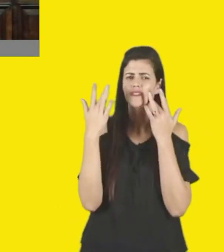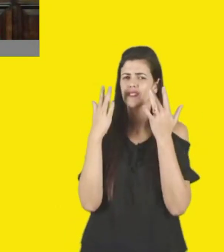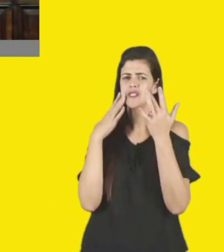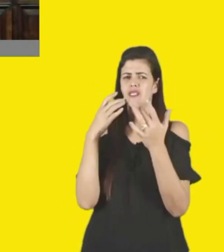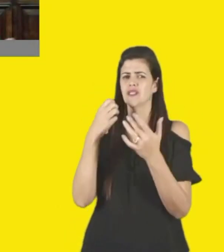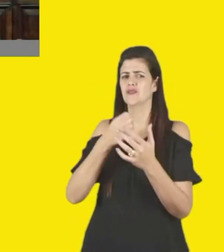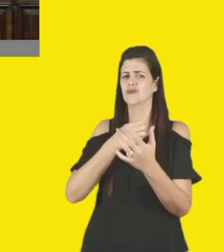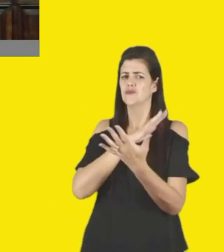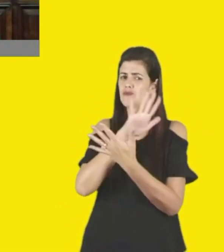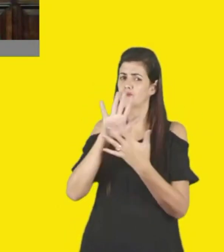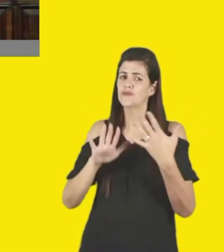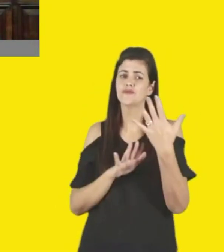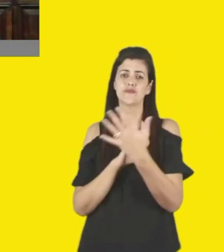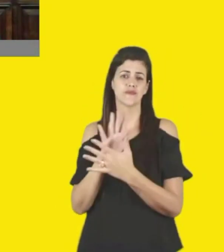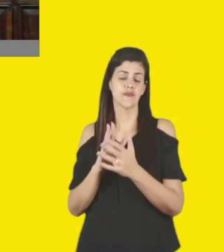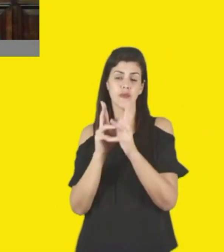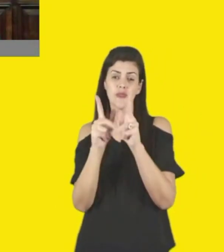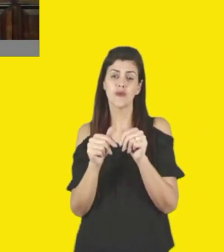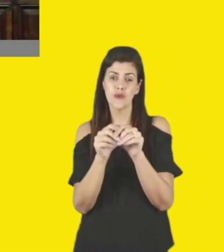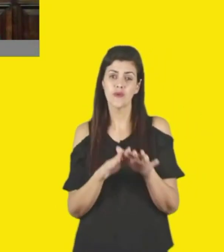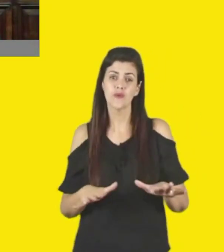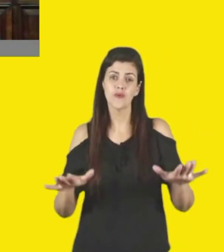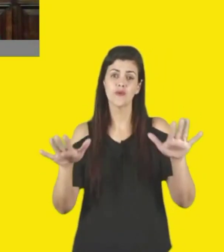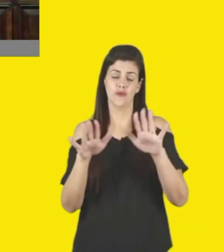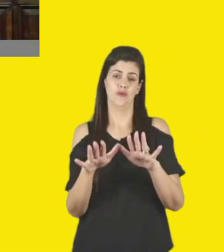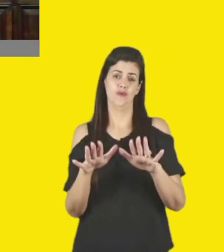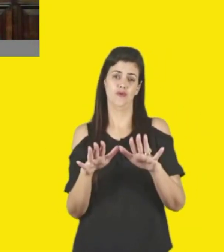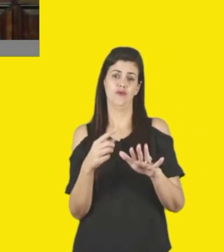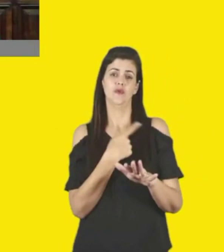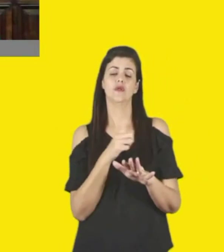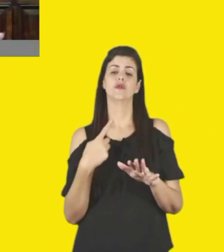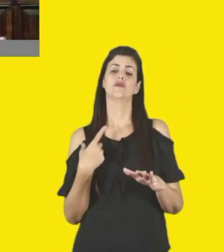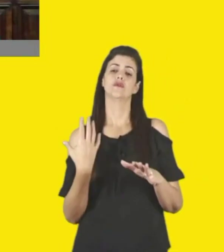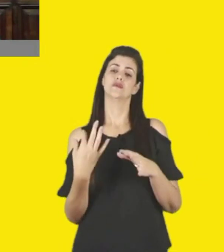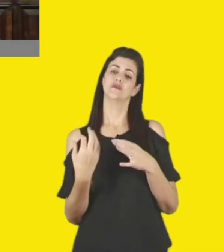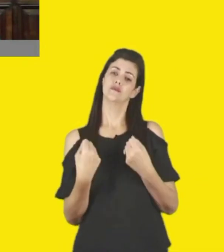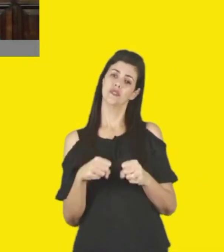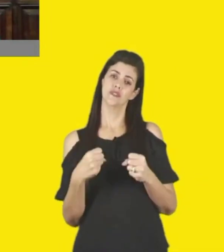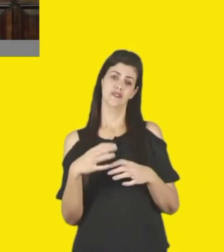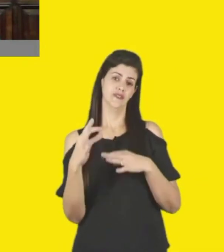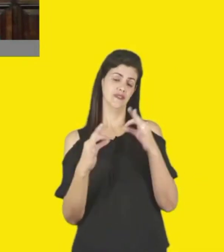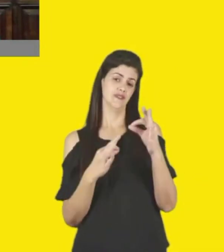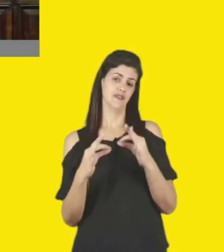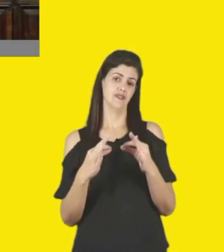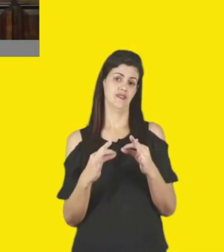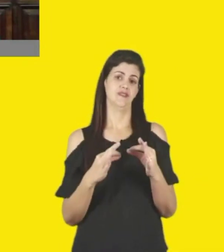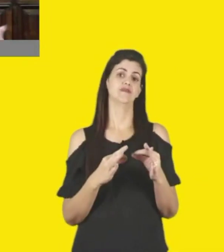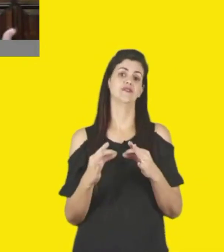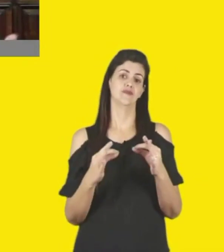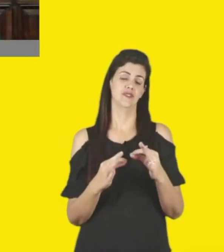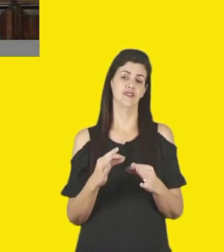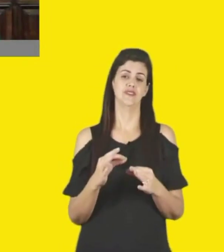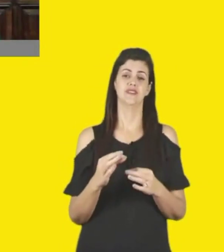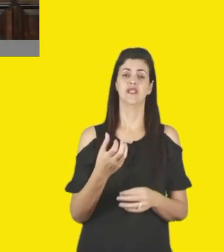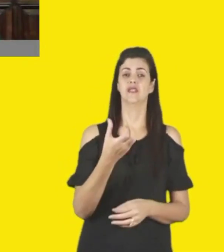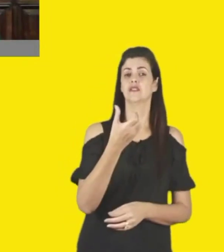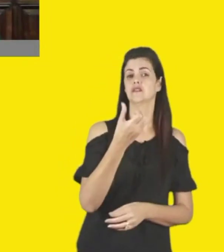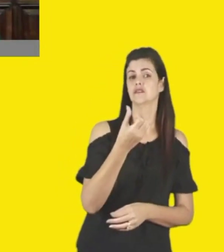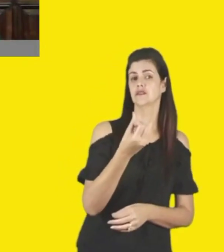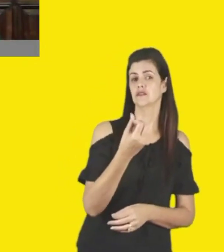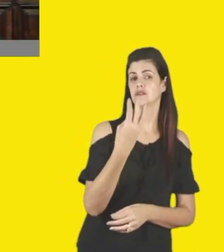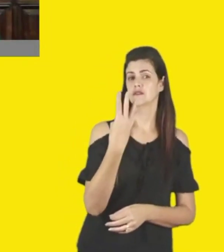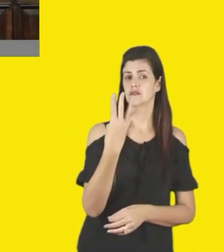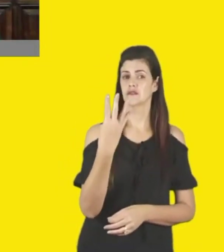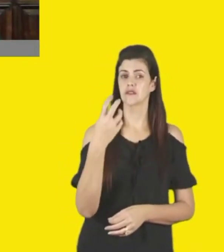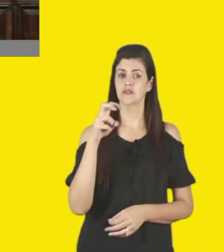planejamento, e como a gente olha para isso, num território, de 645 municípios, 70 milhões de